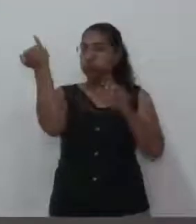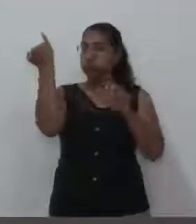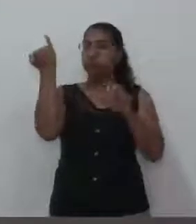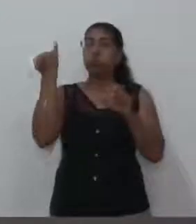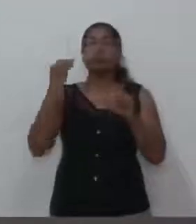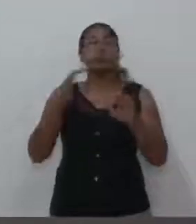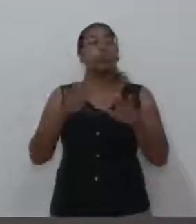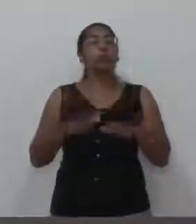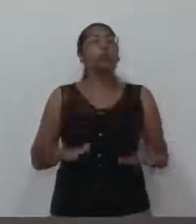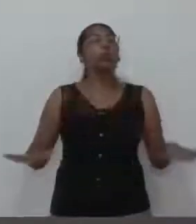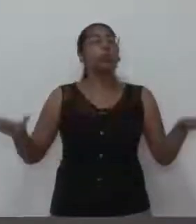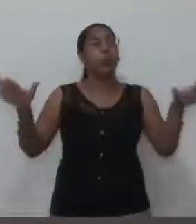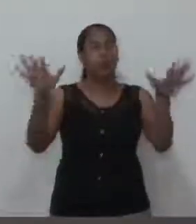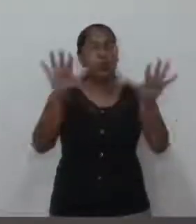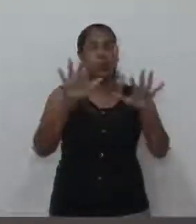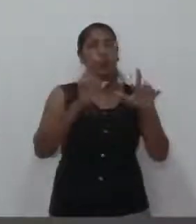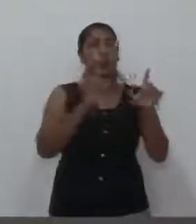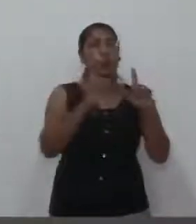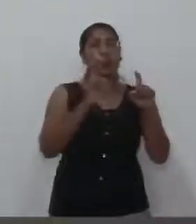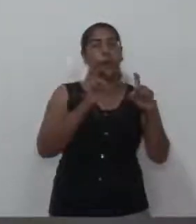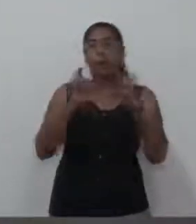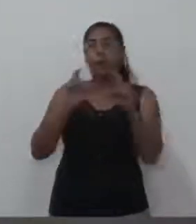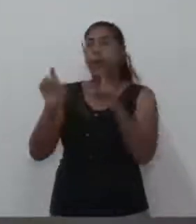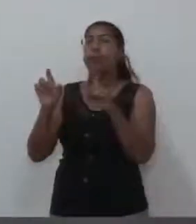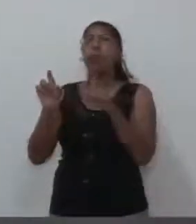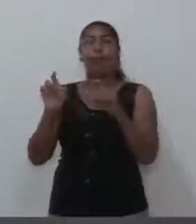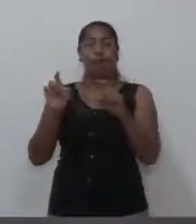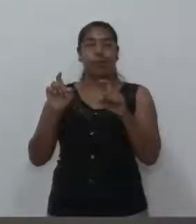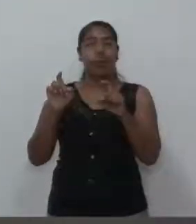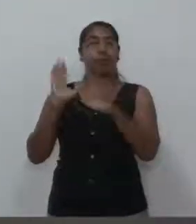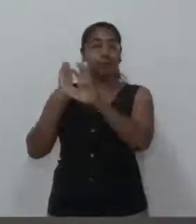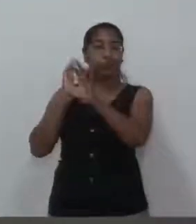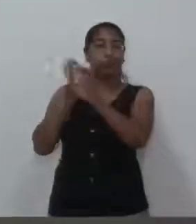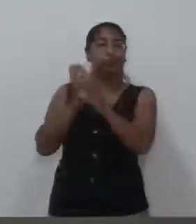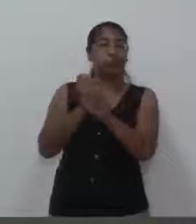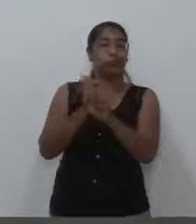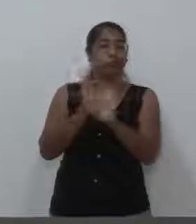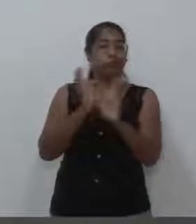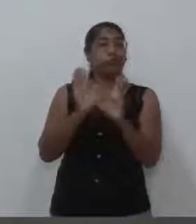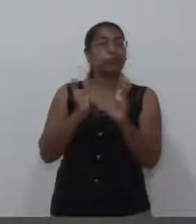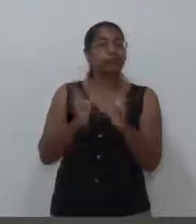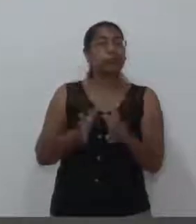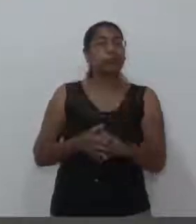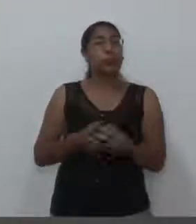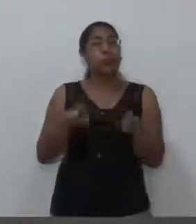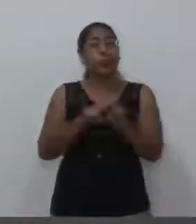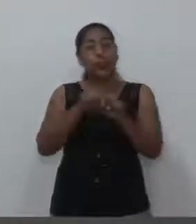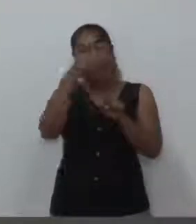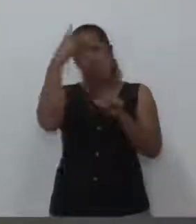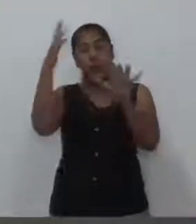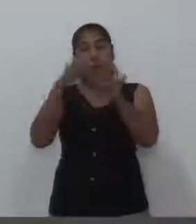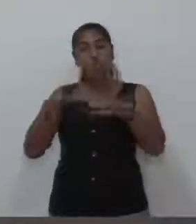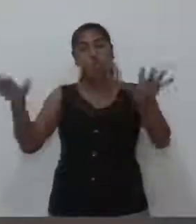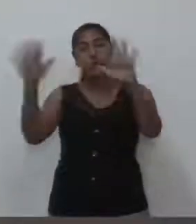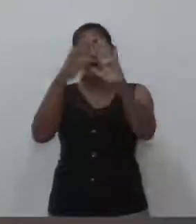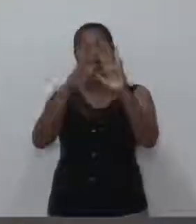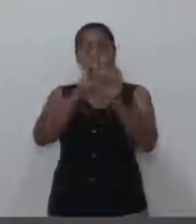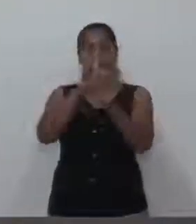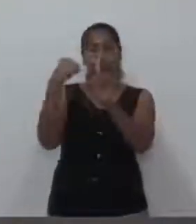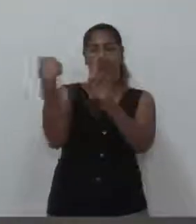sendo fruto de muito debate já há algum tempo, e de muita reclamação da população, e com razão,